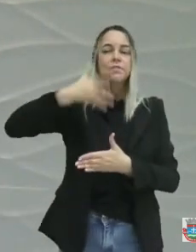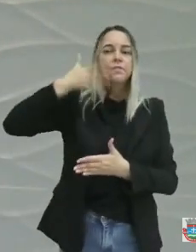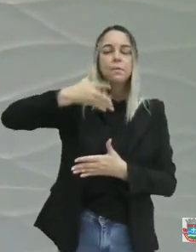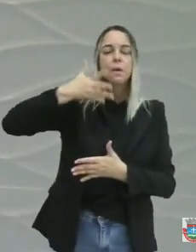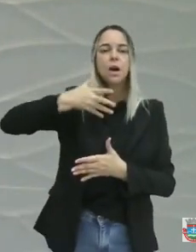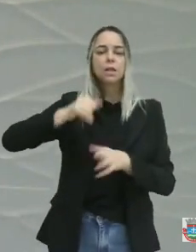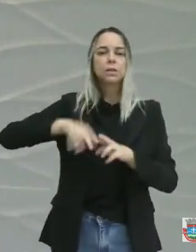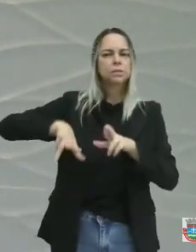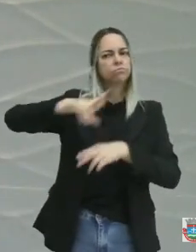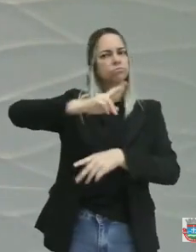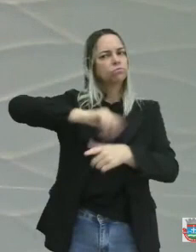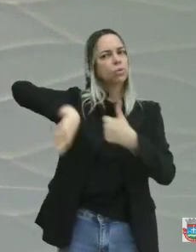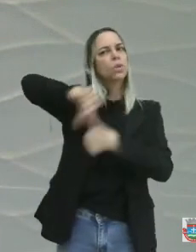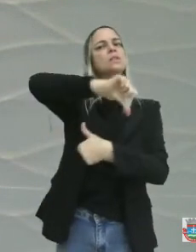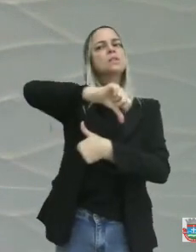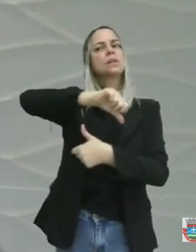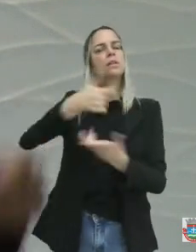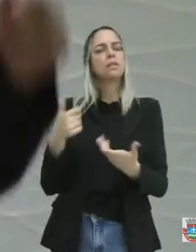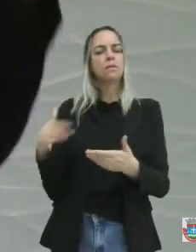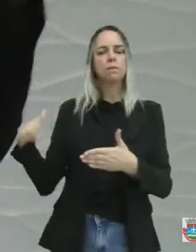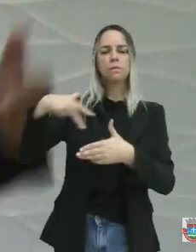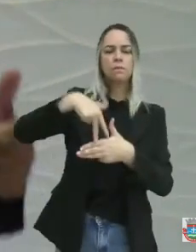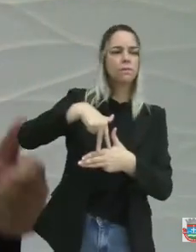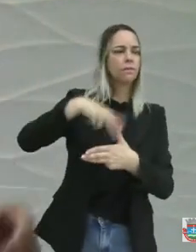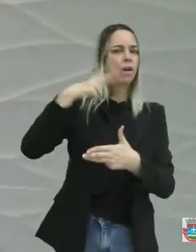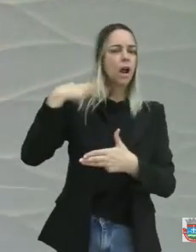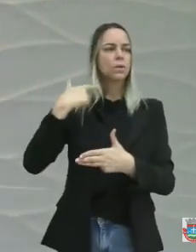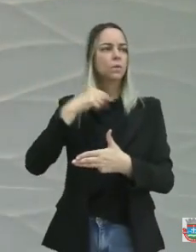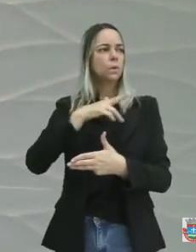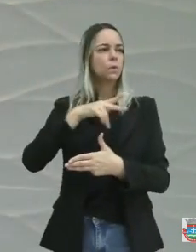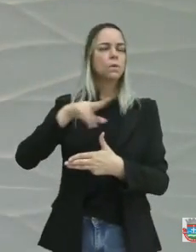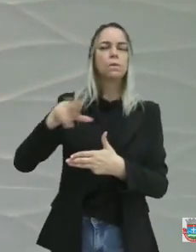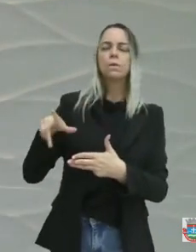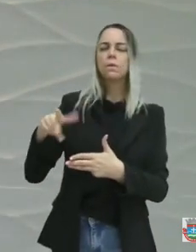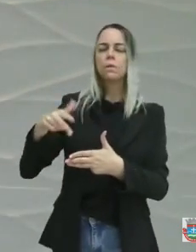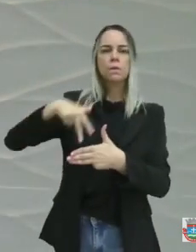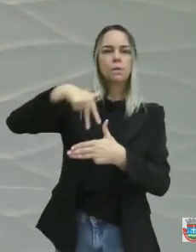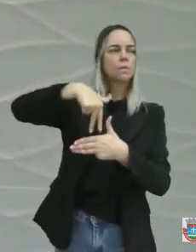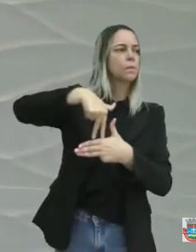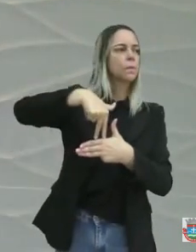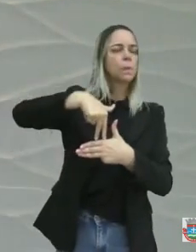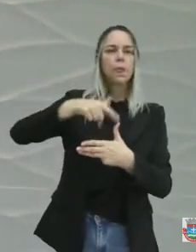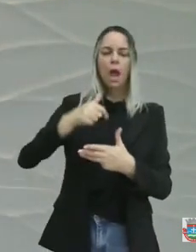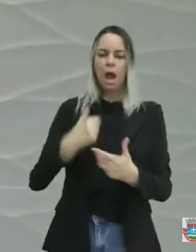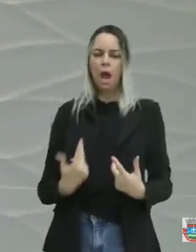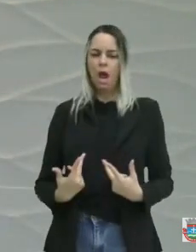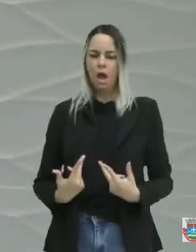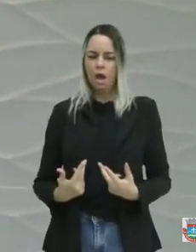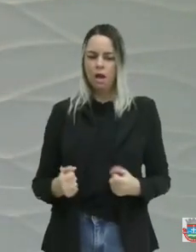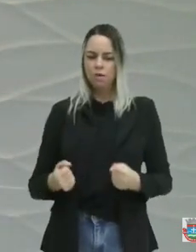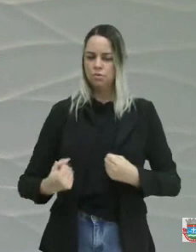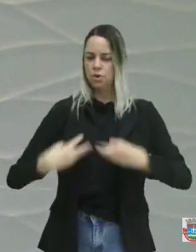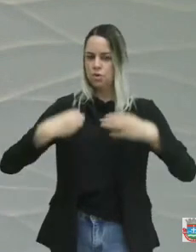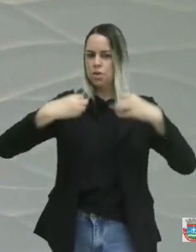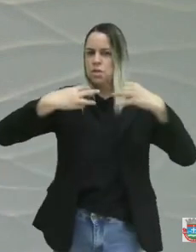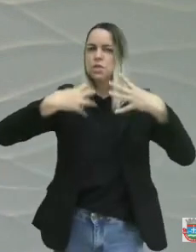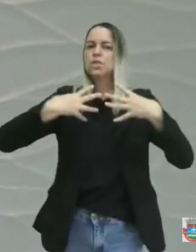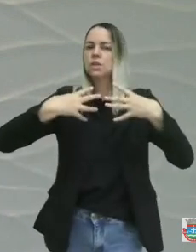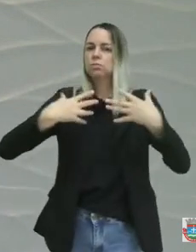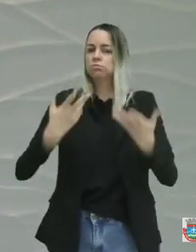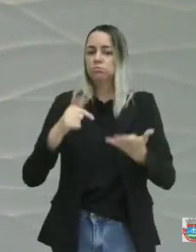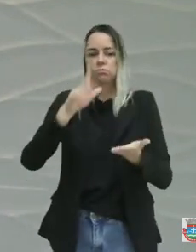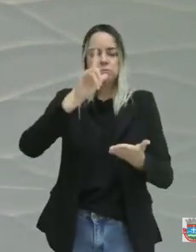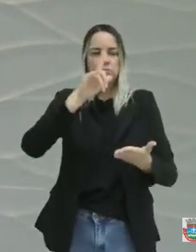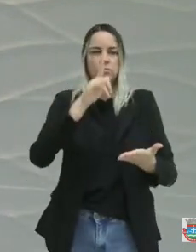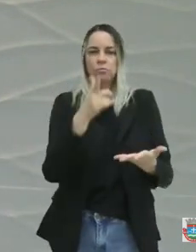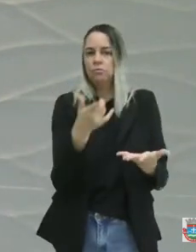Aí vem o vereador para a tribuna dizer que o raio-x, que faz raio-x odontológico,